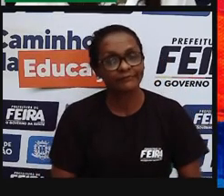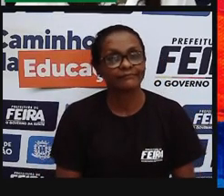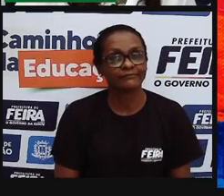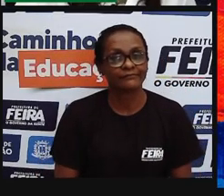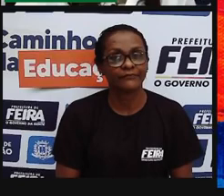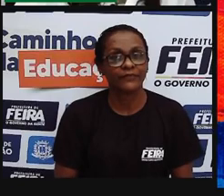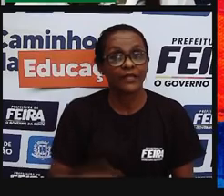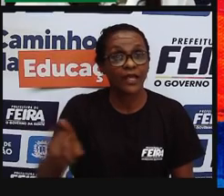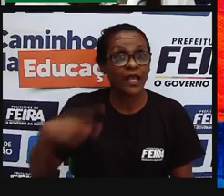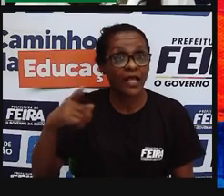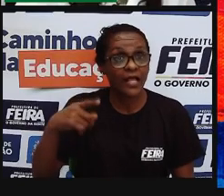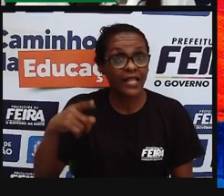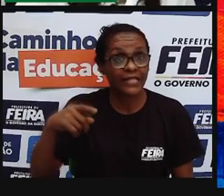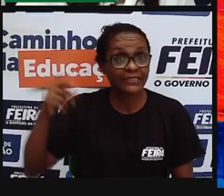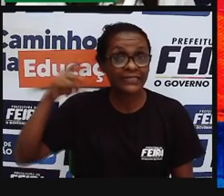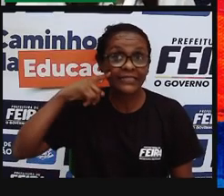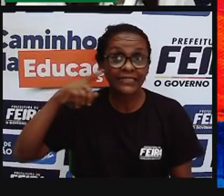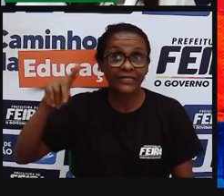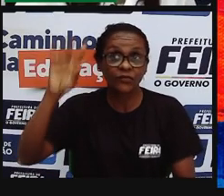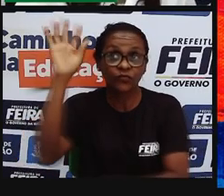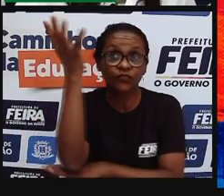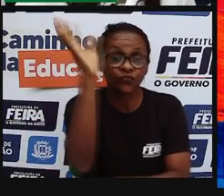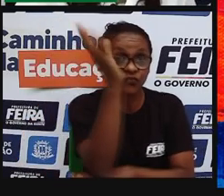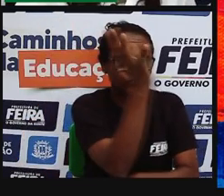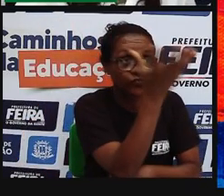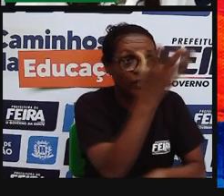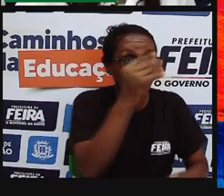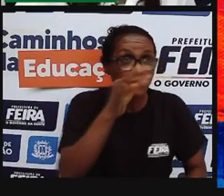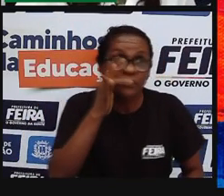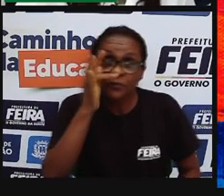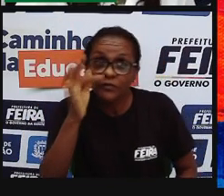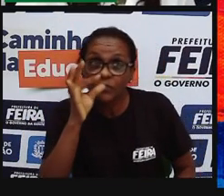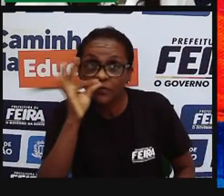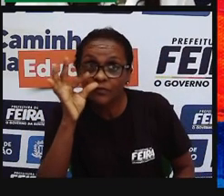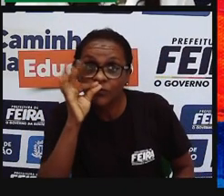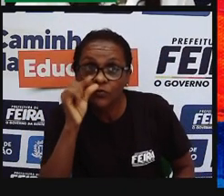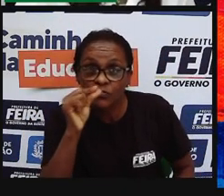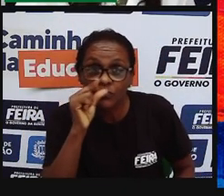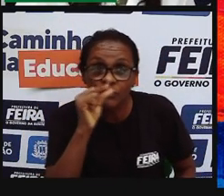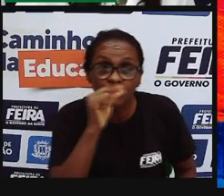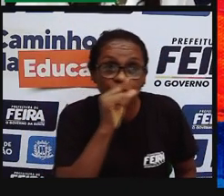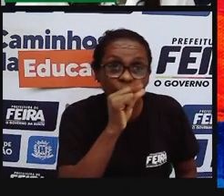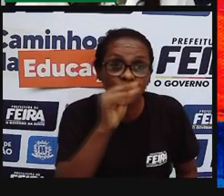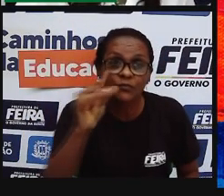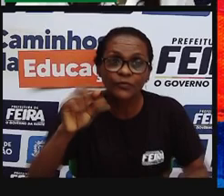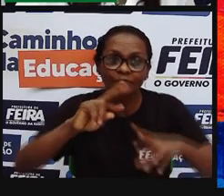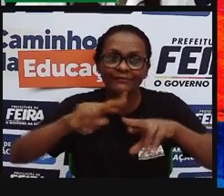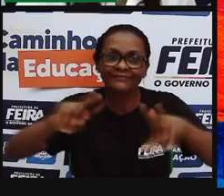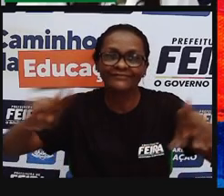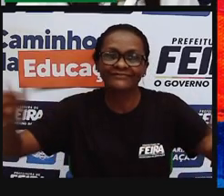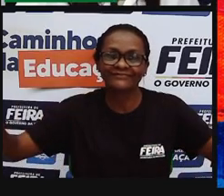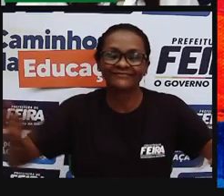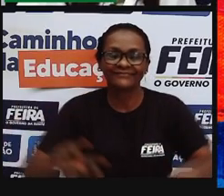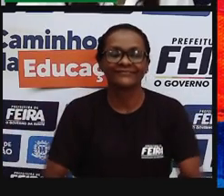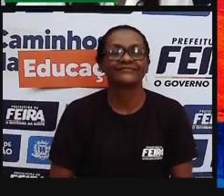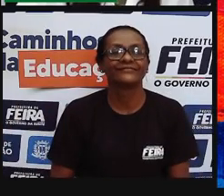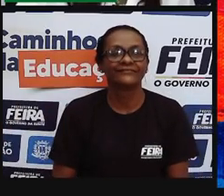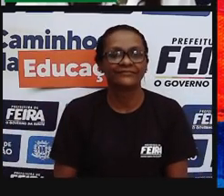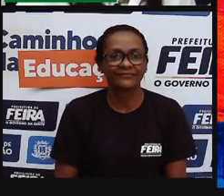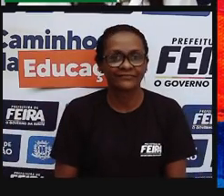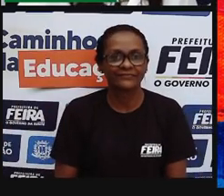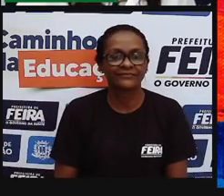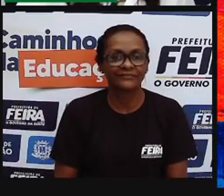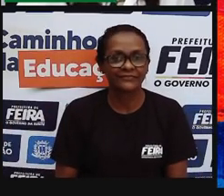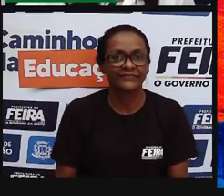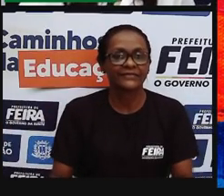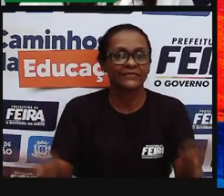lá dentro da serra, Bente Vi e Beija Flor, lá detrás da serra, Bente Vi e Beija Flor. Então, mais uma